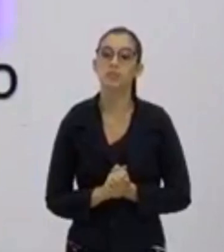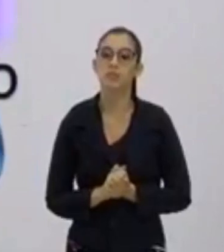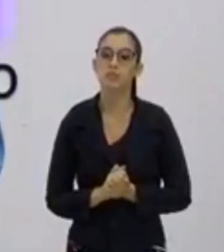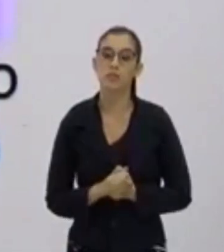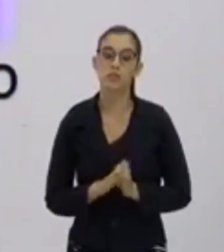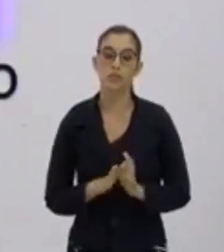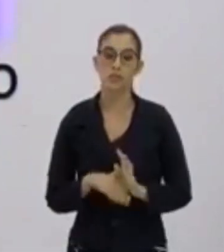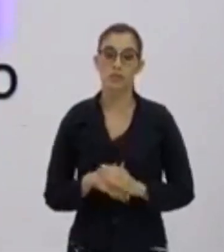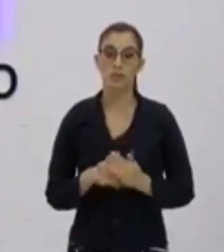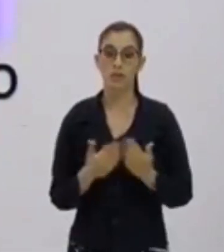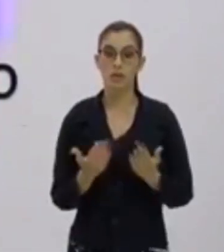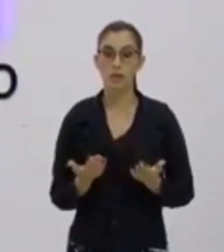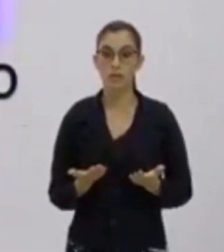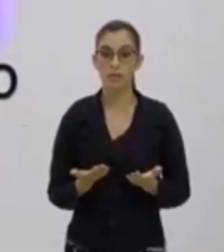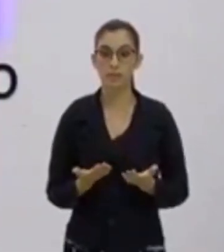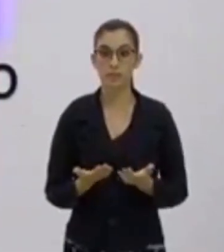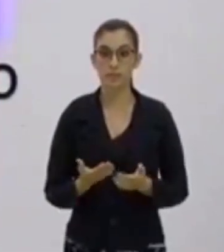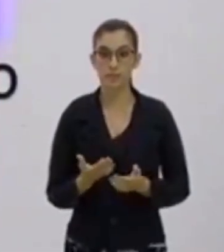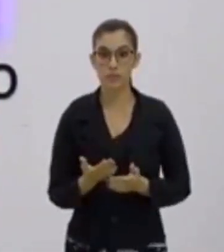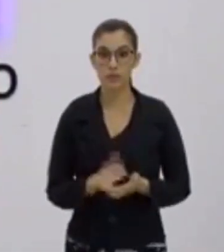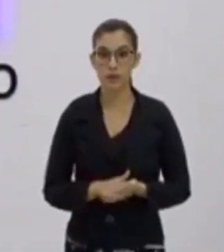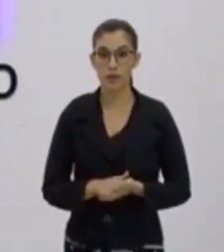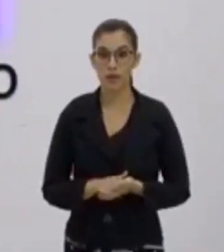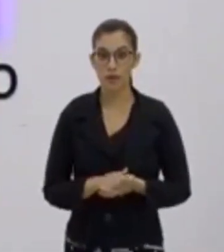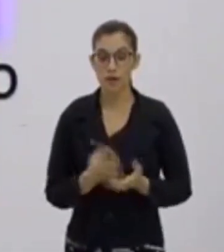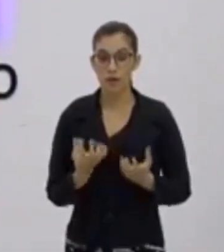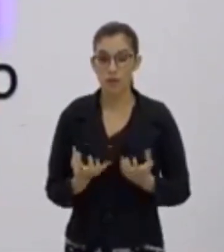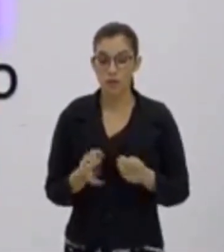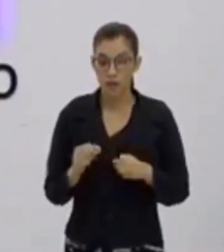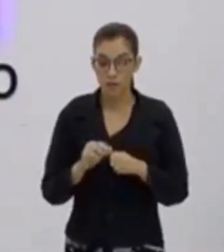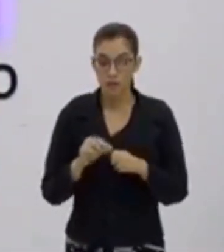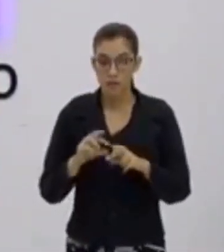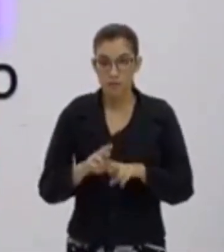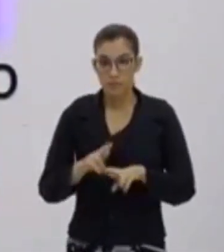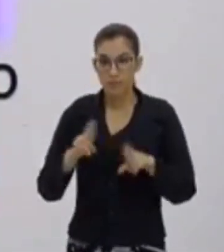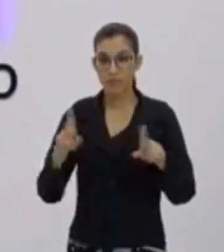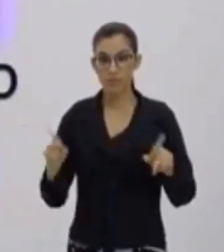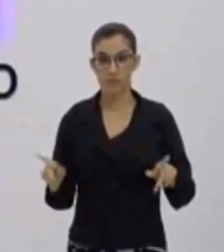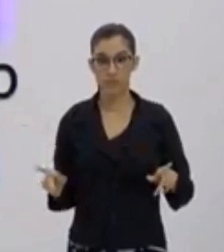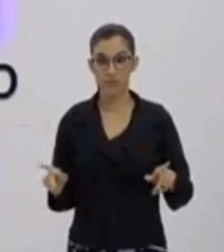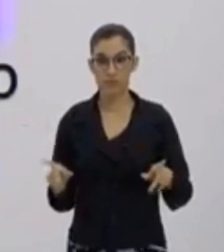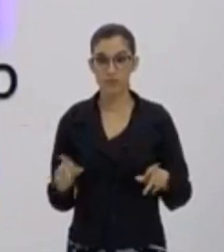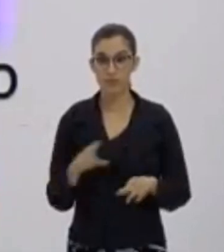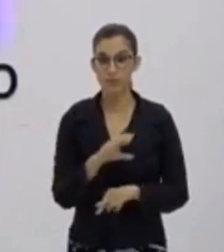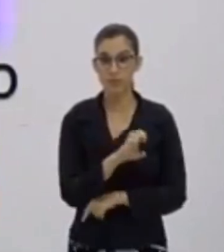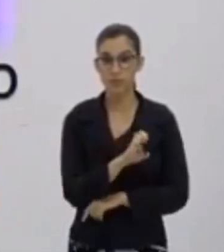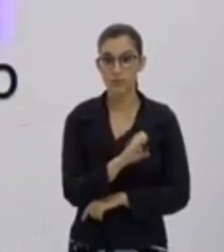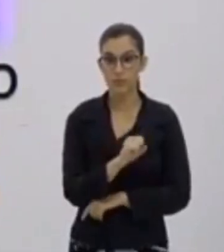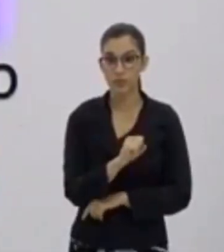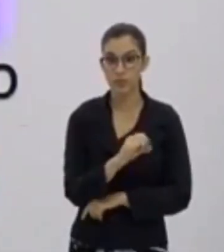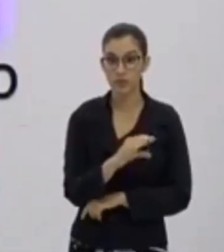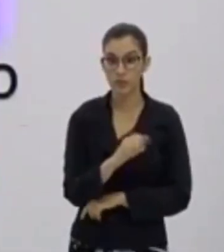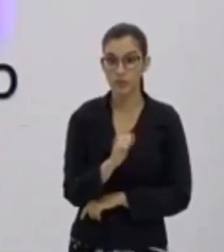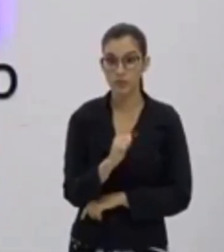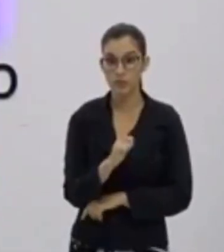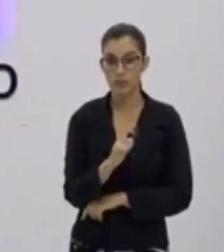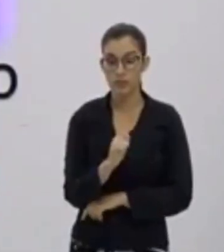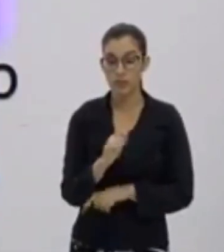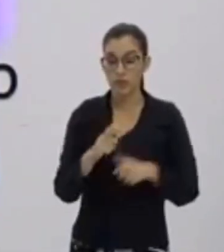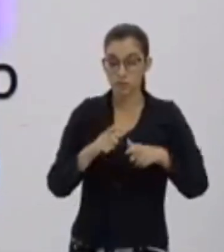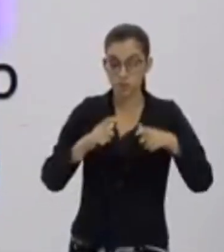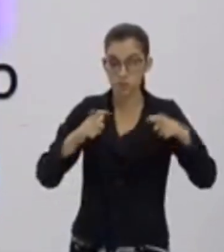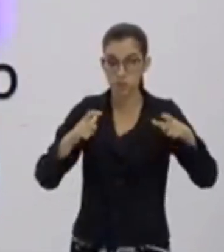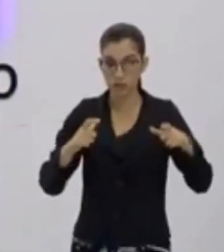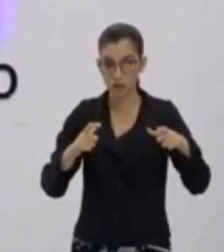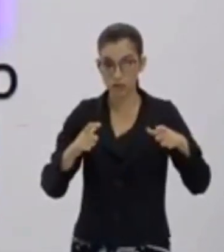Então, olha só. Eu quero fazer a distinção entre uma escala grande e uma escala pequena. Lembre-se,